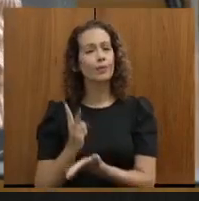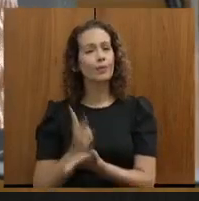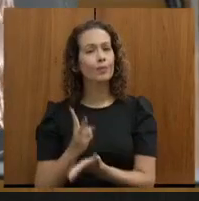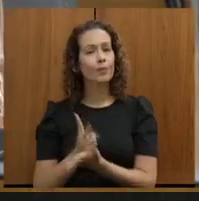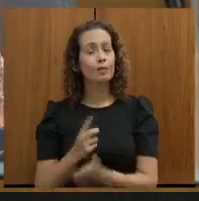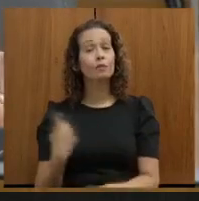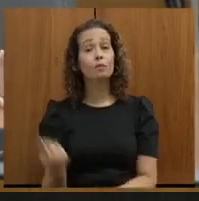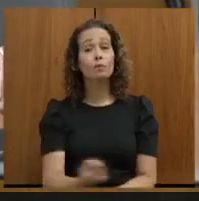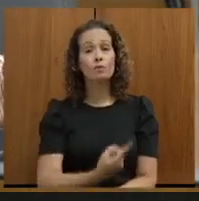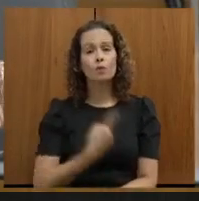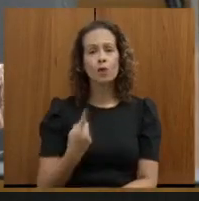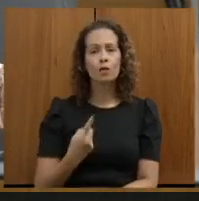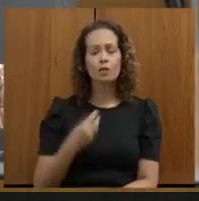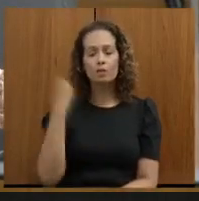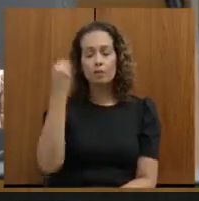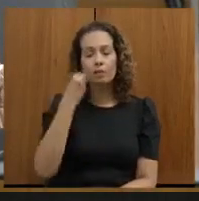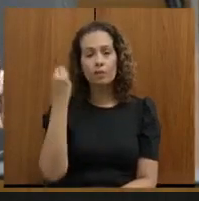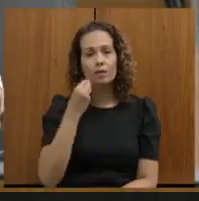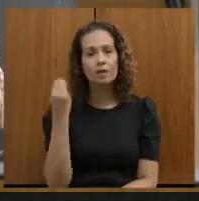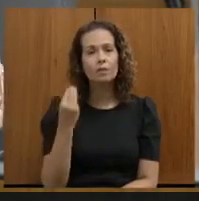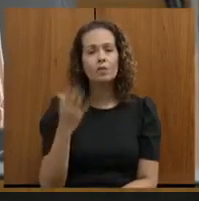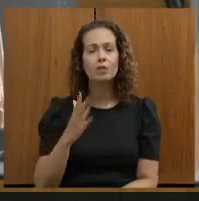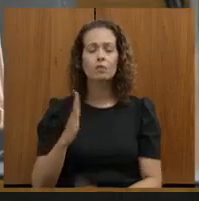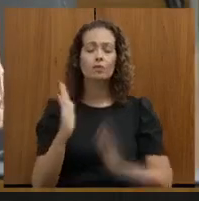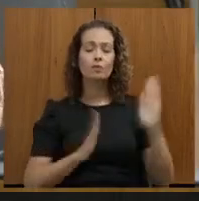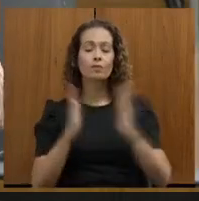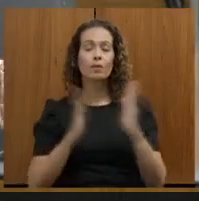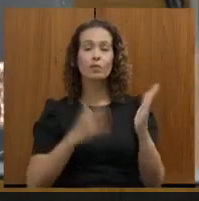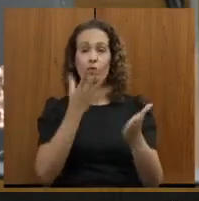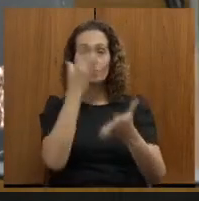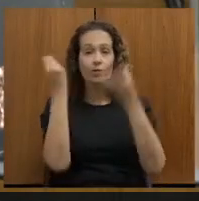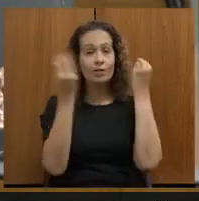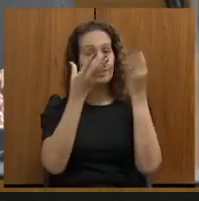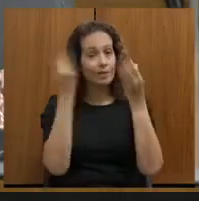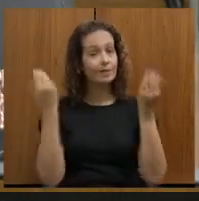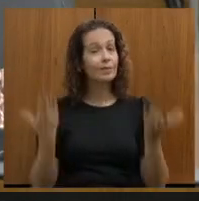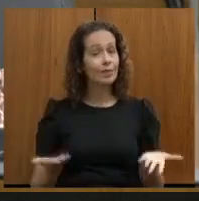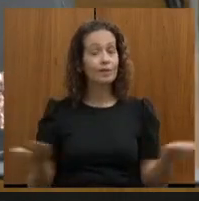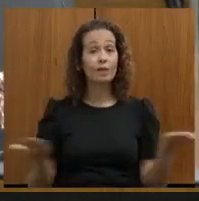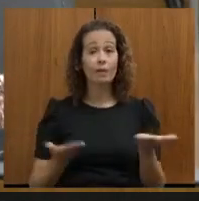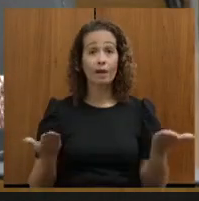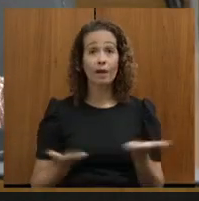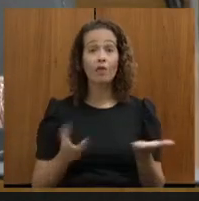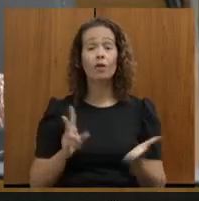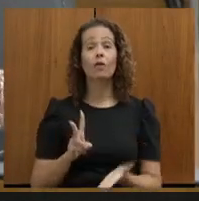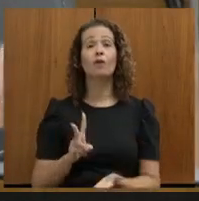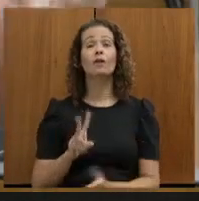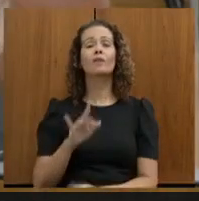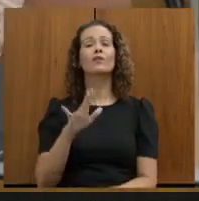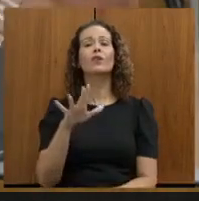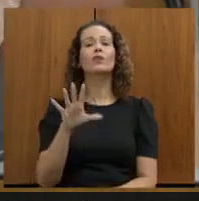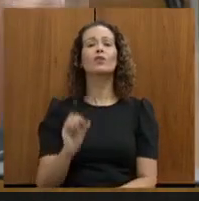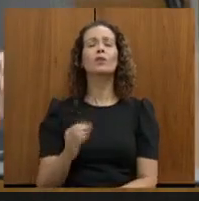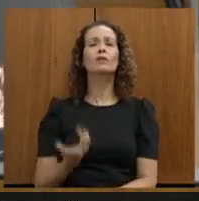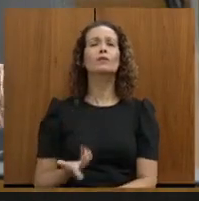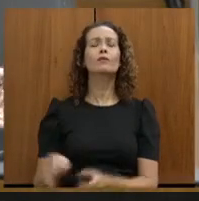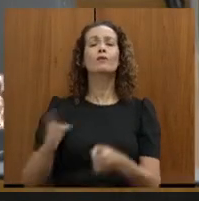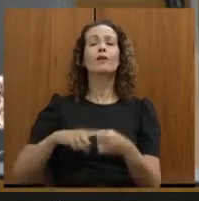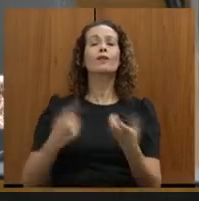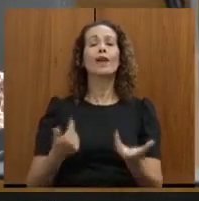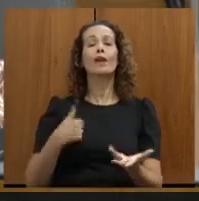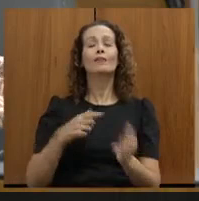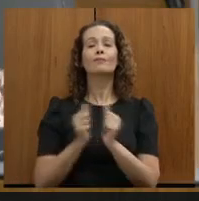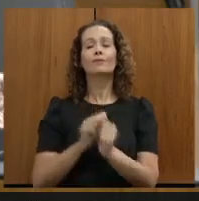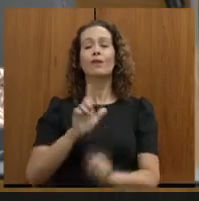Nós vivemos um período de esquecimento muito grande. E agora, Virgílio, ressurge. Eu, como é o leste de